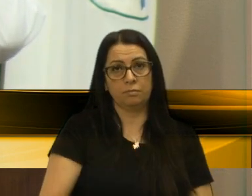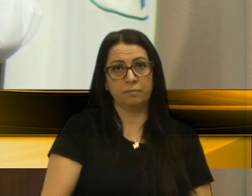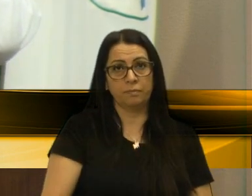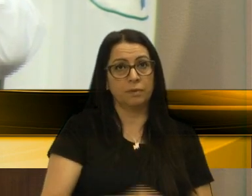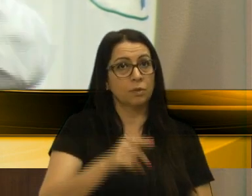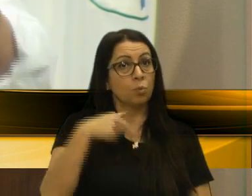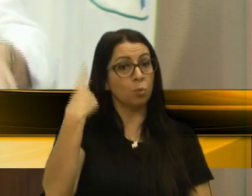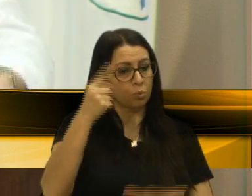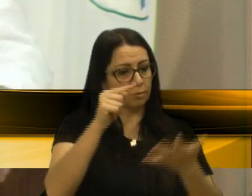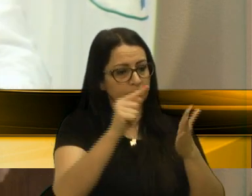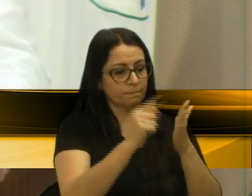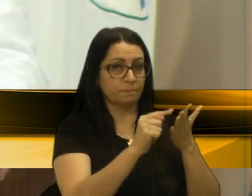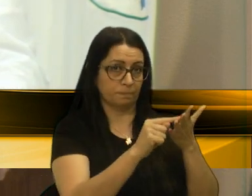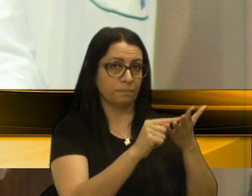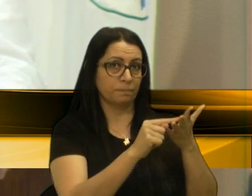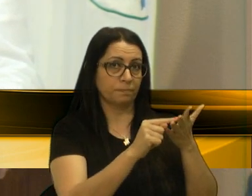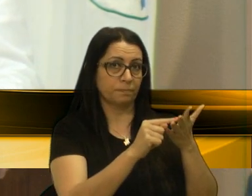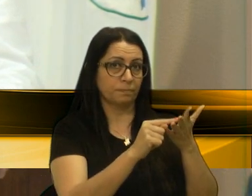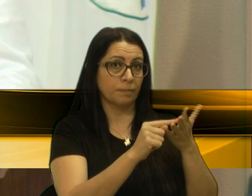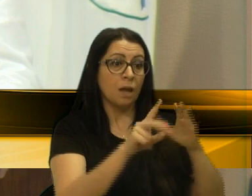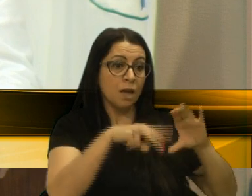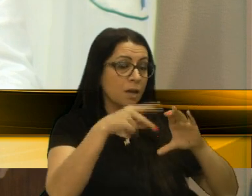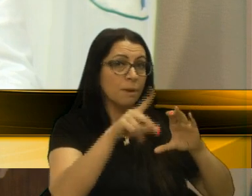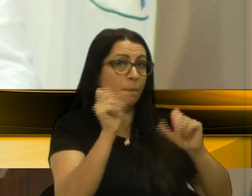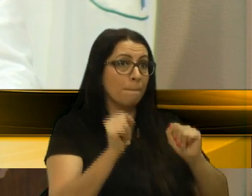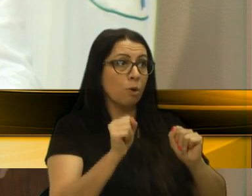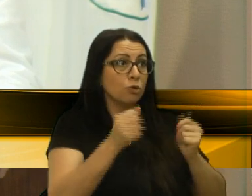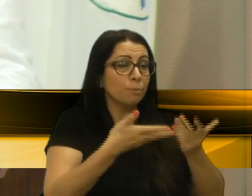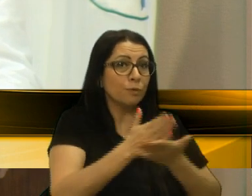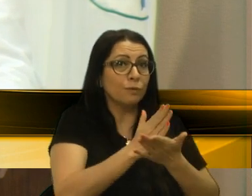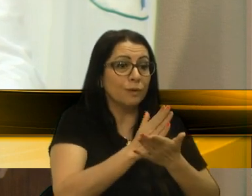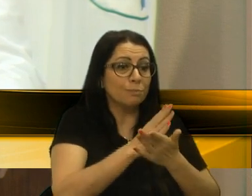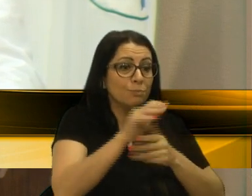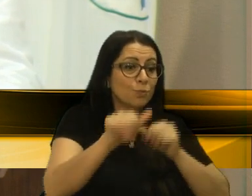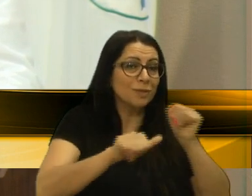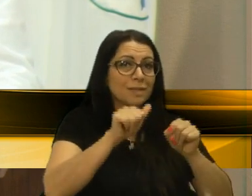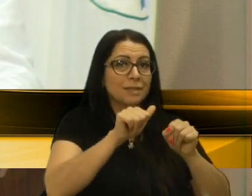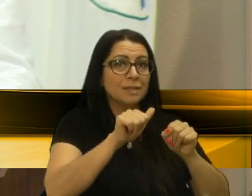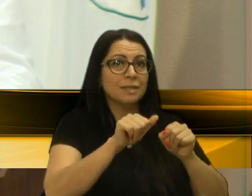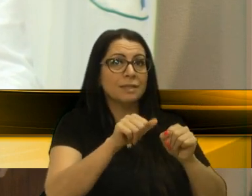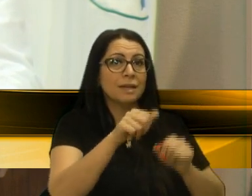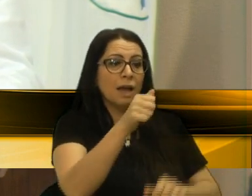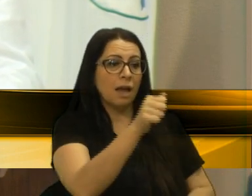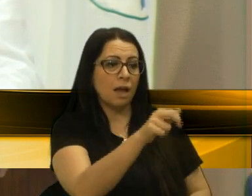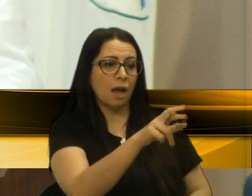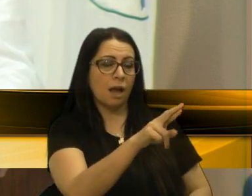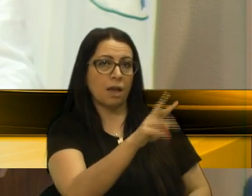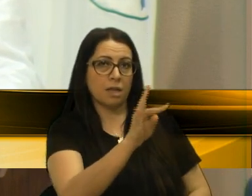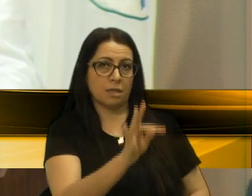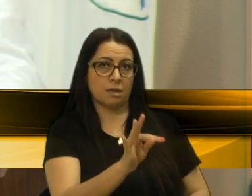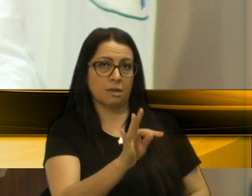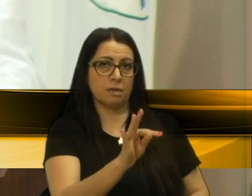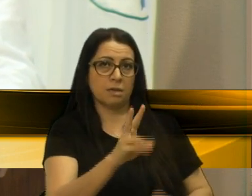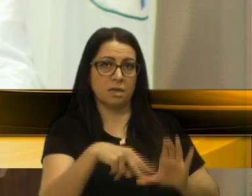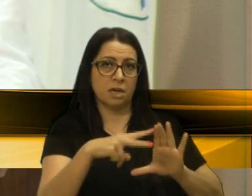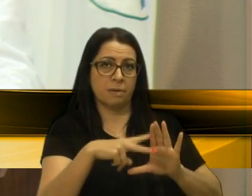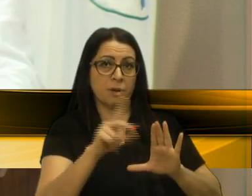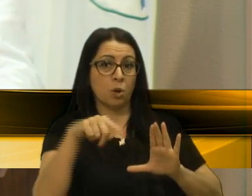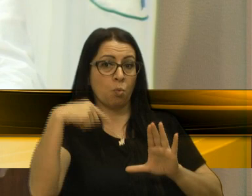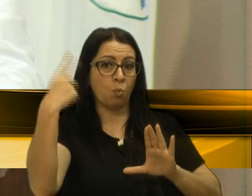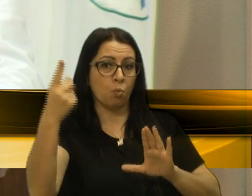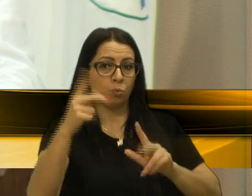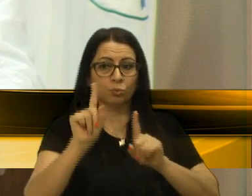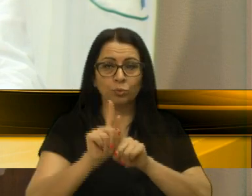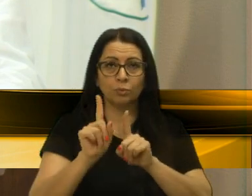Outro item aqui. A Câmara não pode aprovar alterações sem a RT. A Câmara é outro